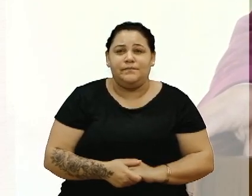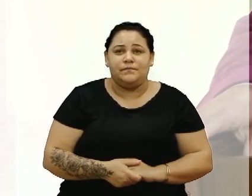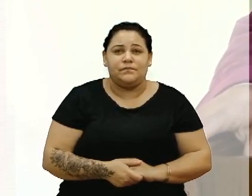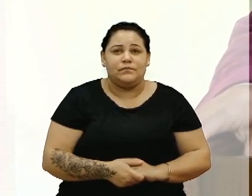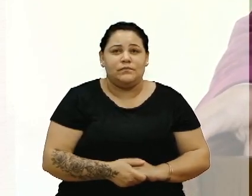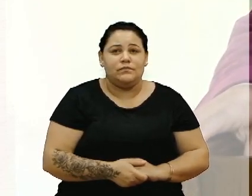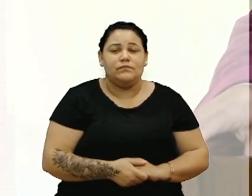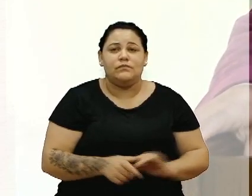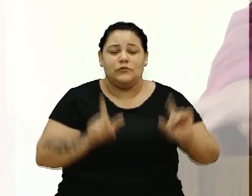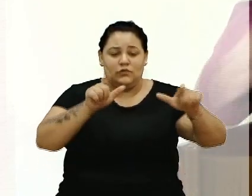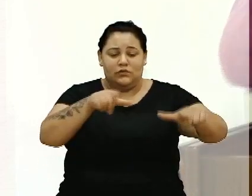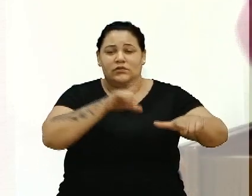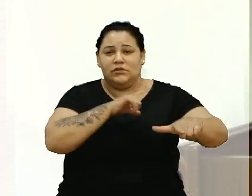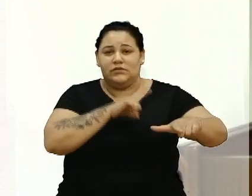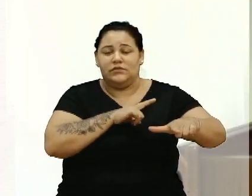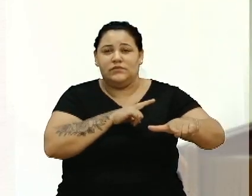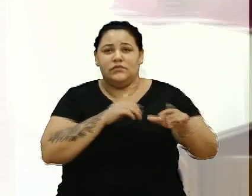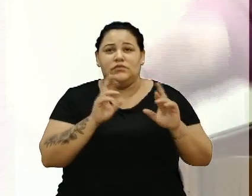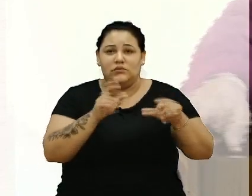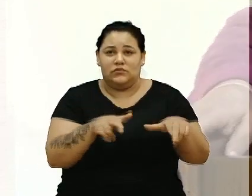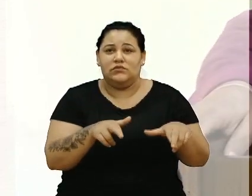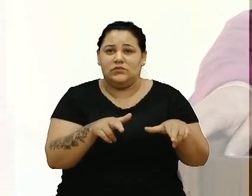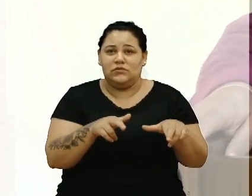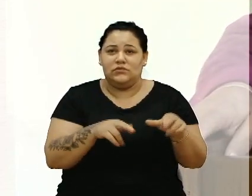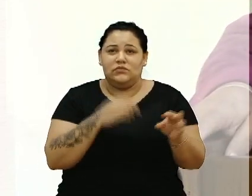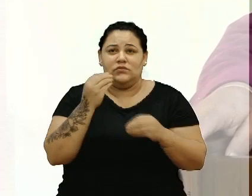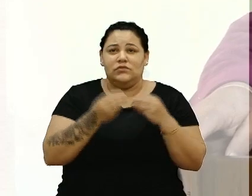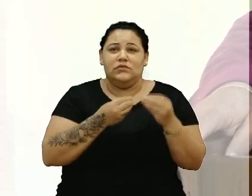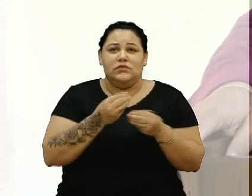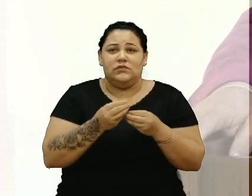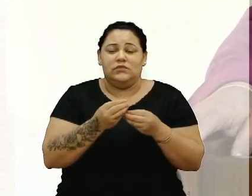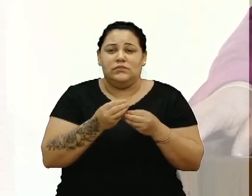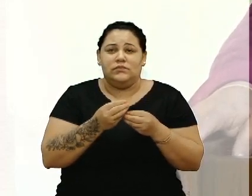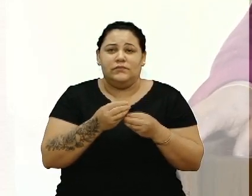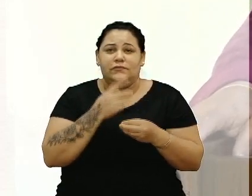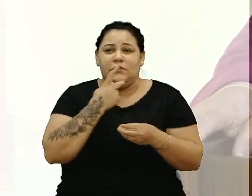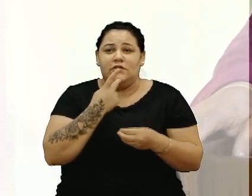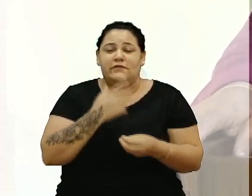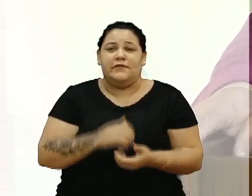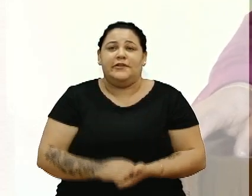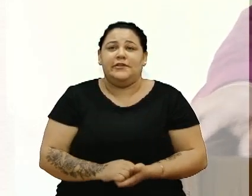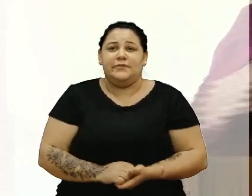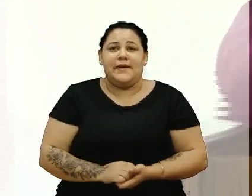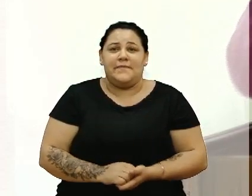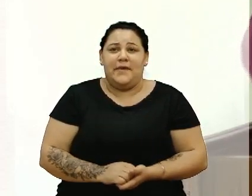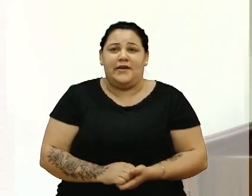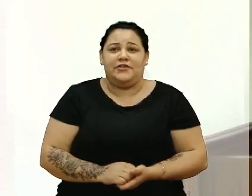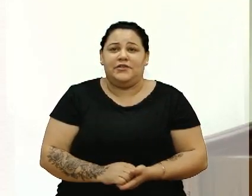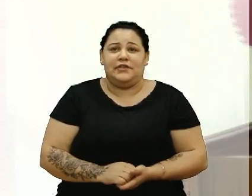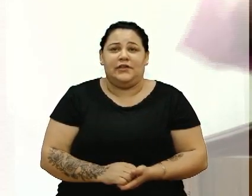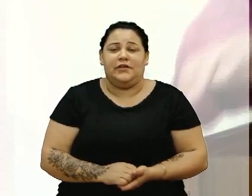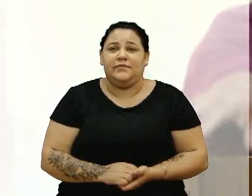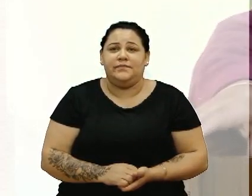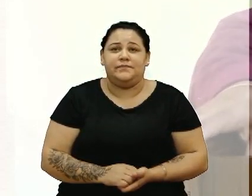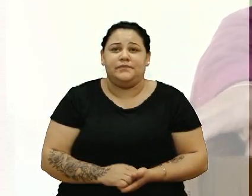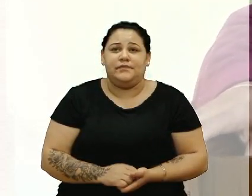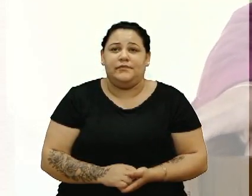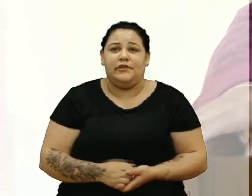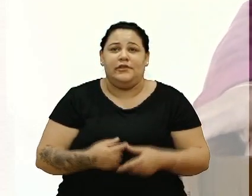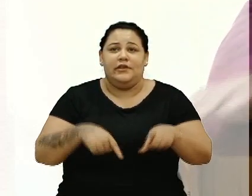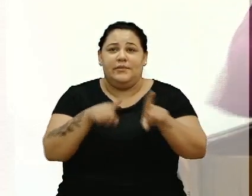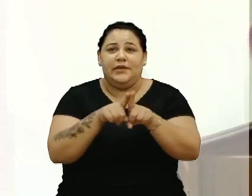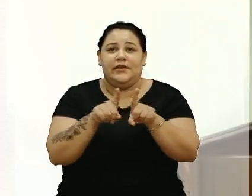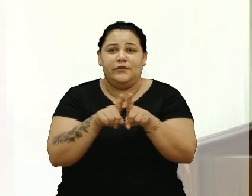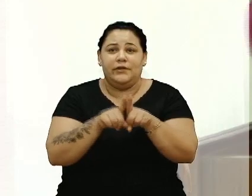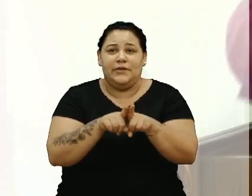regionaliza, procura falar quem mora na região e diz assim, onde é que o caminhão vai? Abastece o maior número de pessoas possíveis. Tem